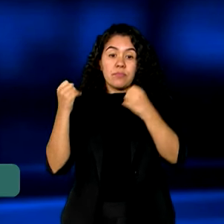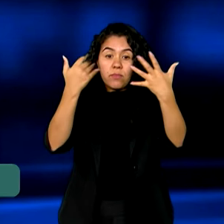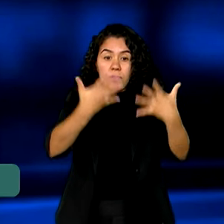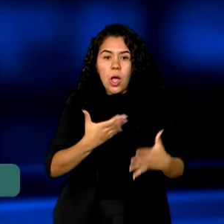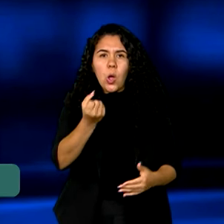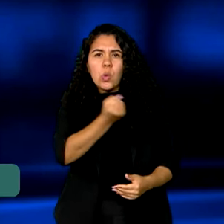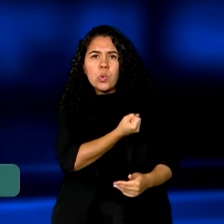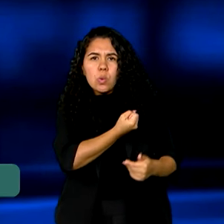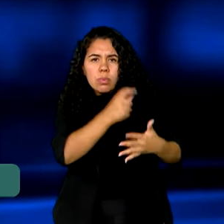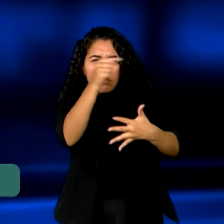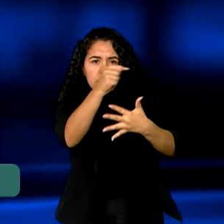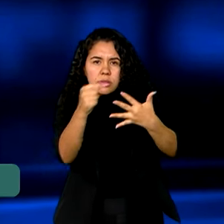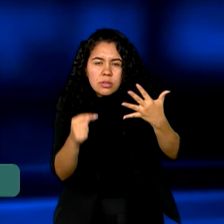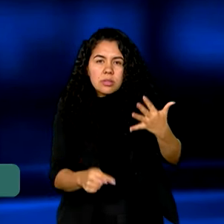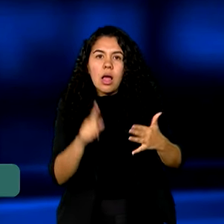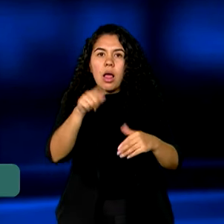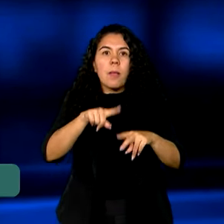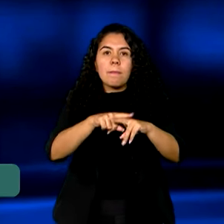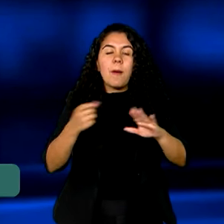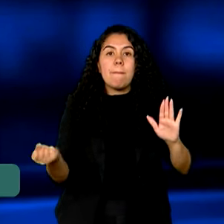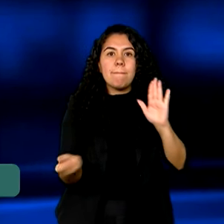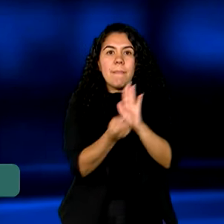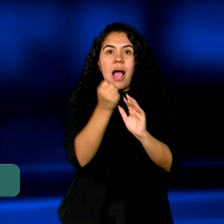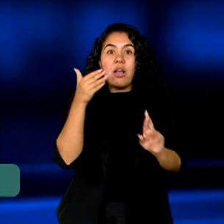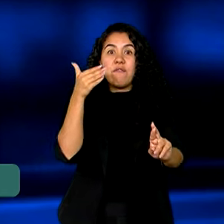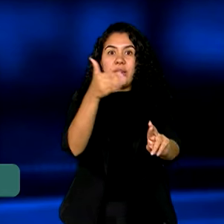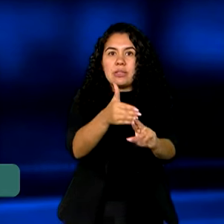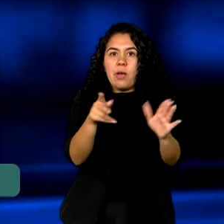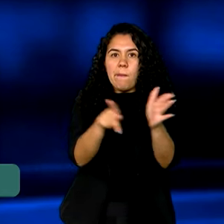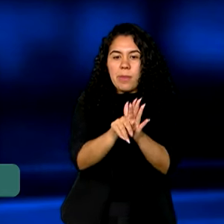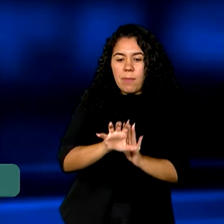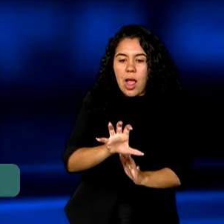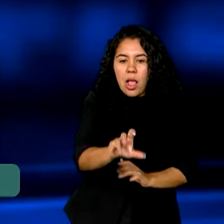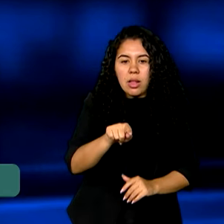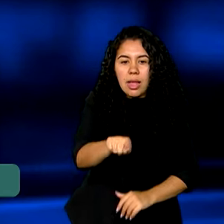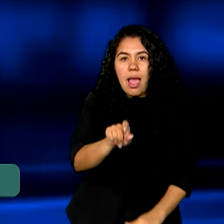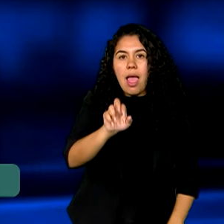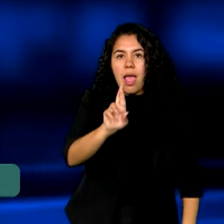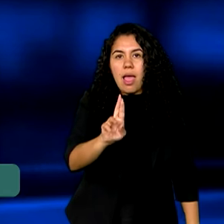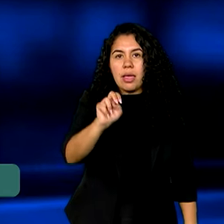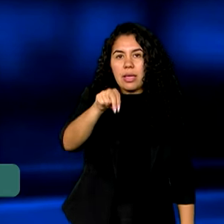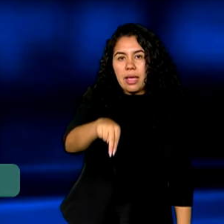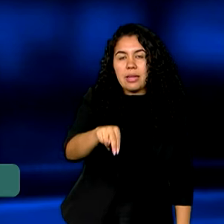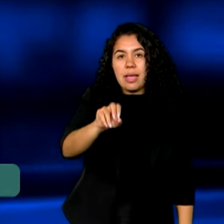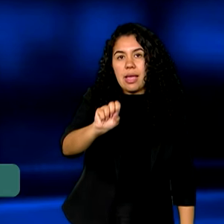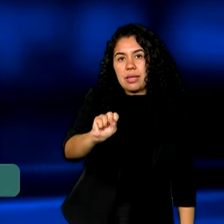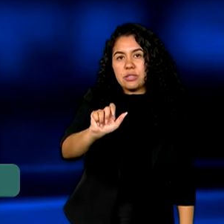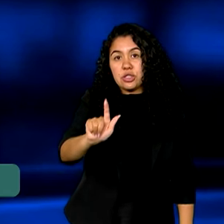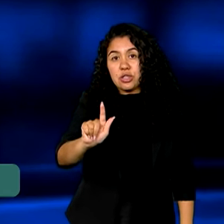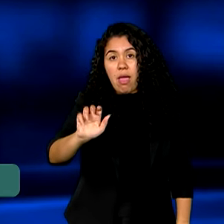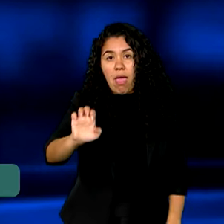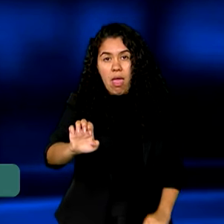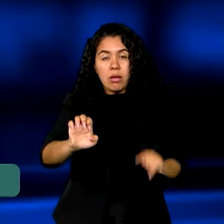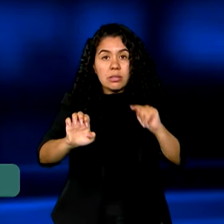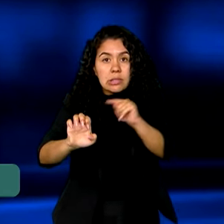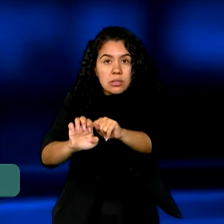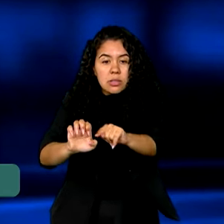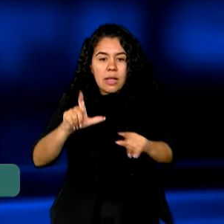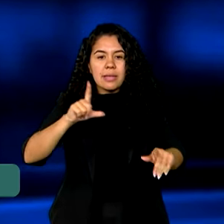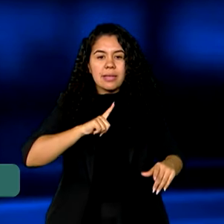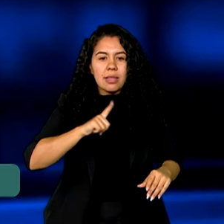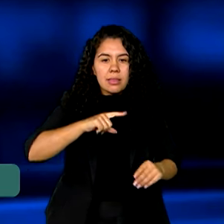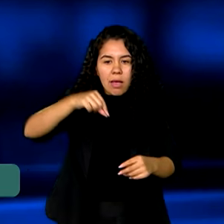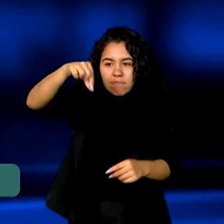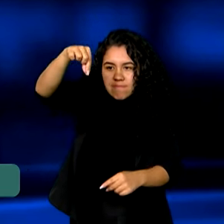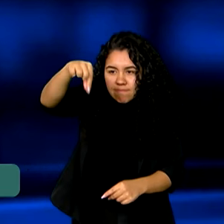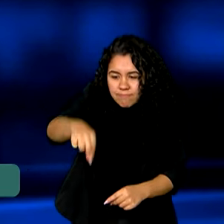vinculados ao marco referencial mais antigo da região, chamado de RNSGE, um pino instalado na parede do